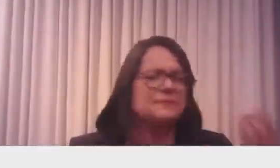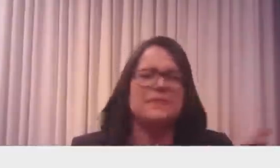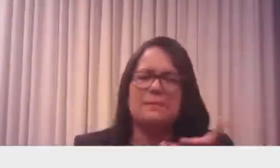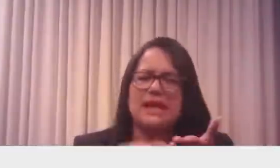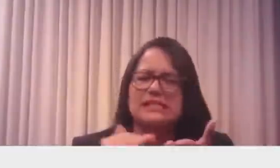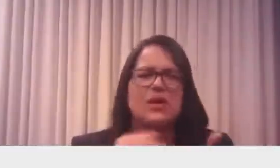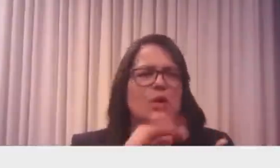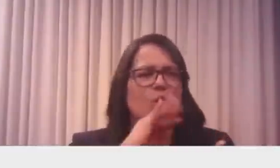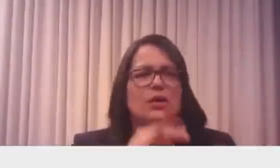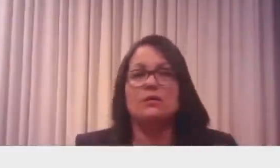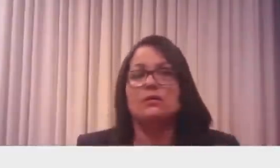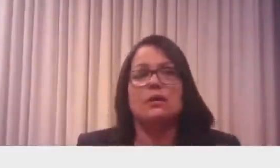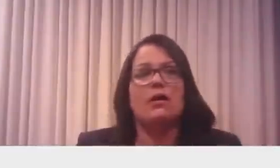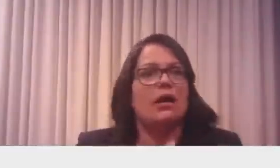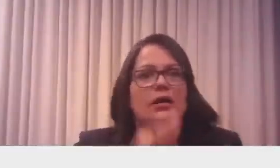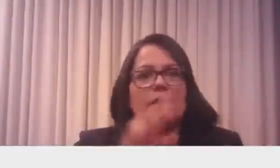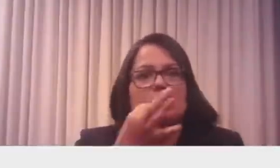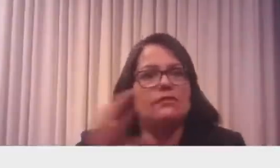Ficou horrível.